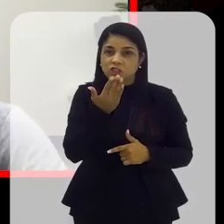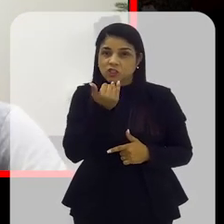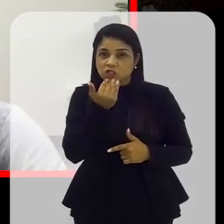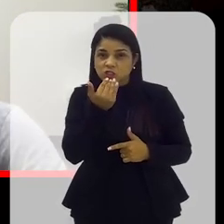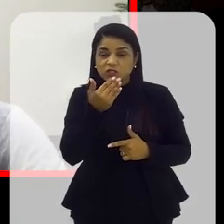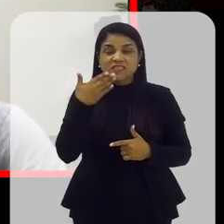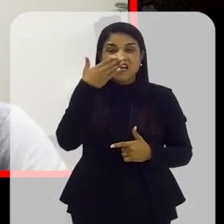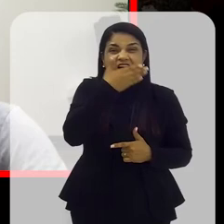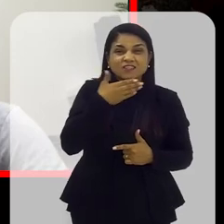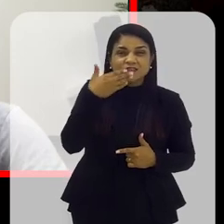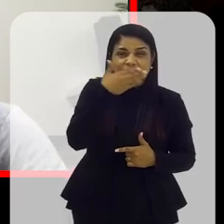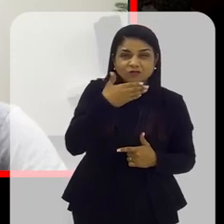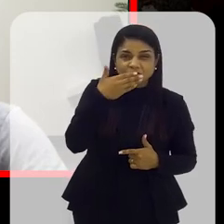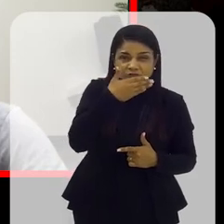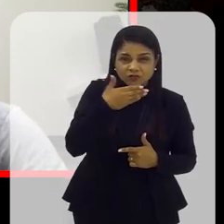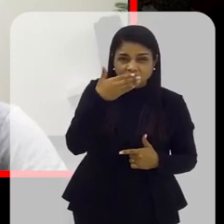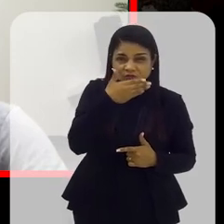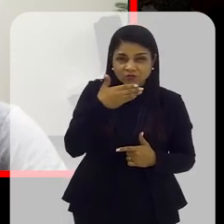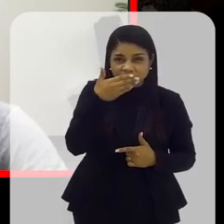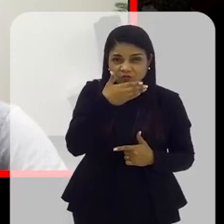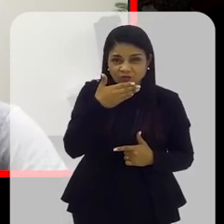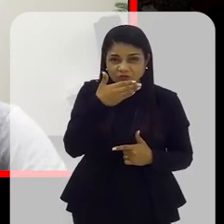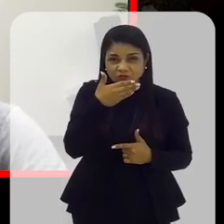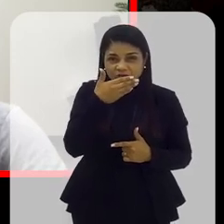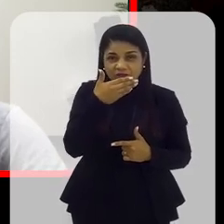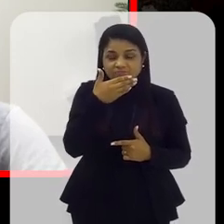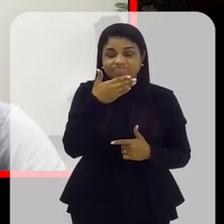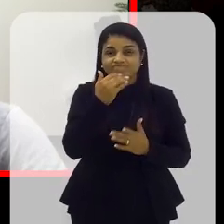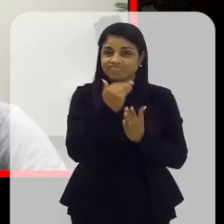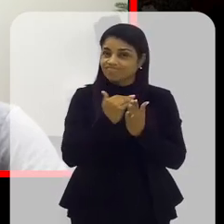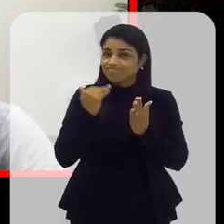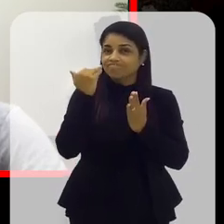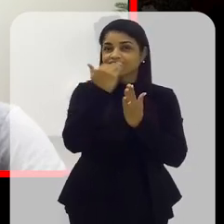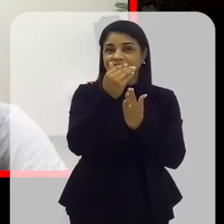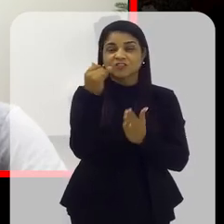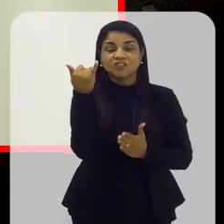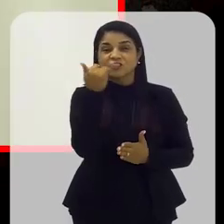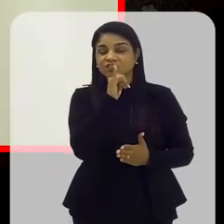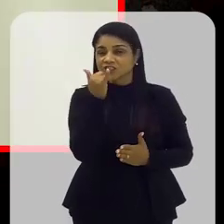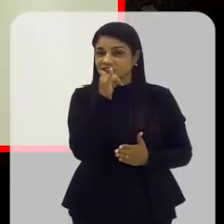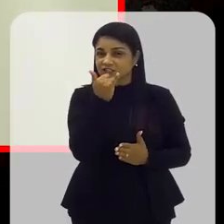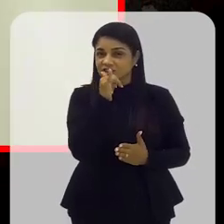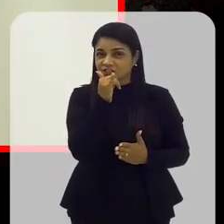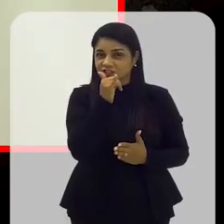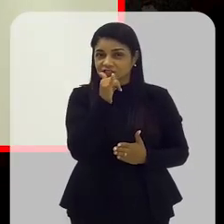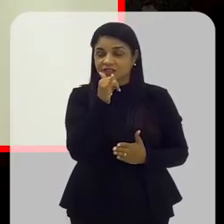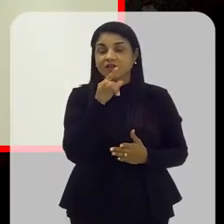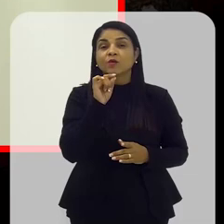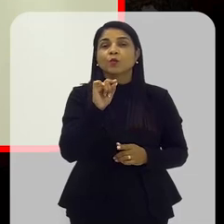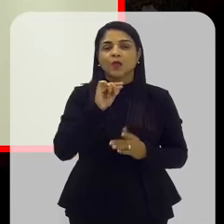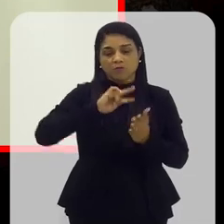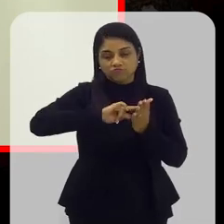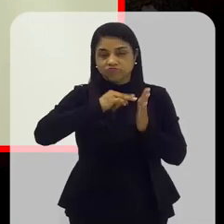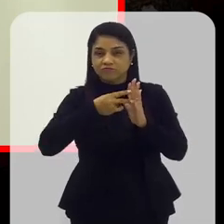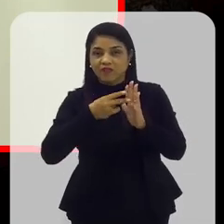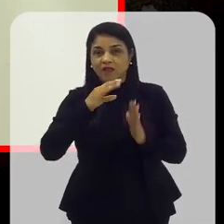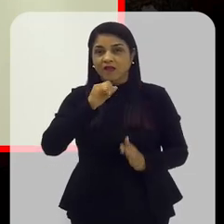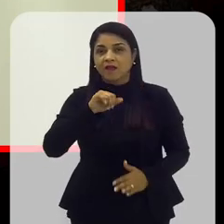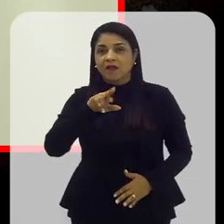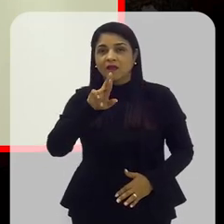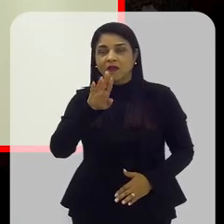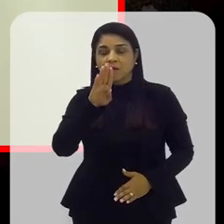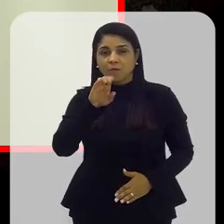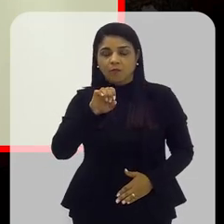excesso de açúcar, ou seja, um excesso de energia, açúcar no sentido de carboidrato, né?